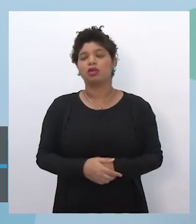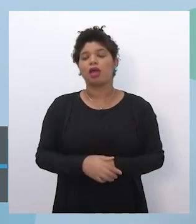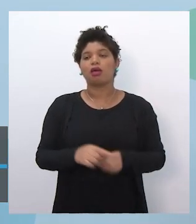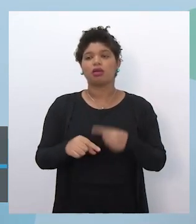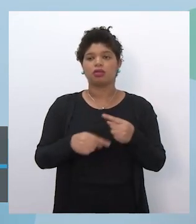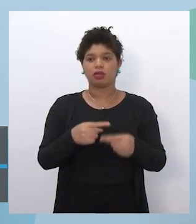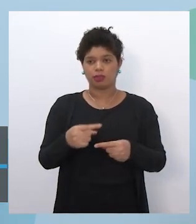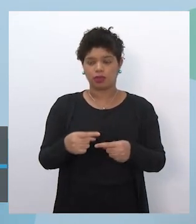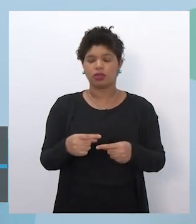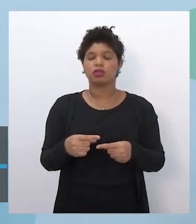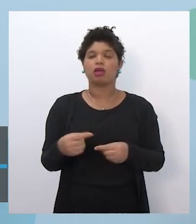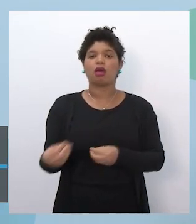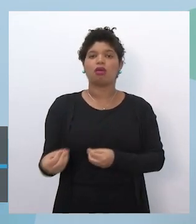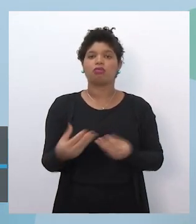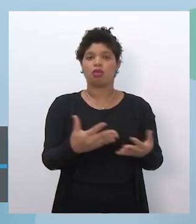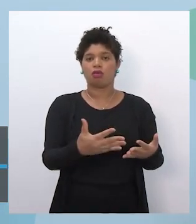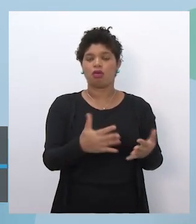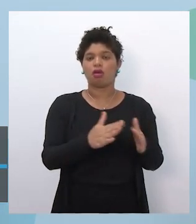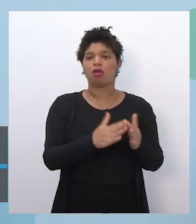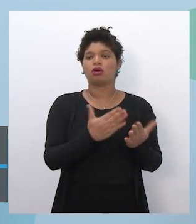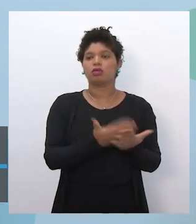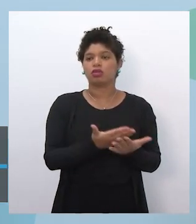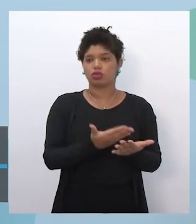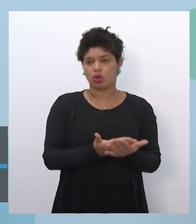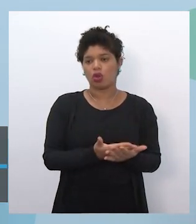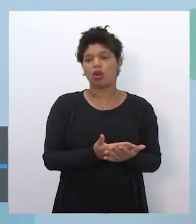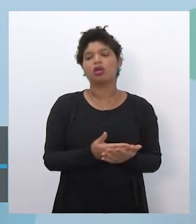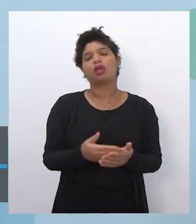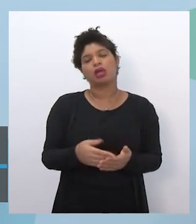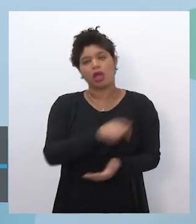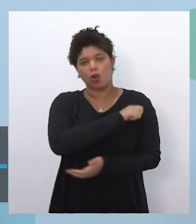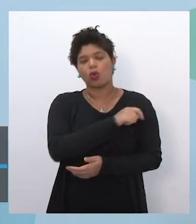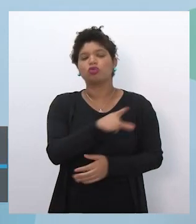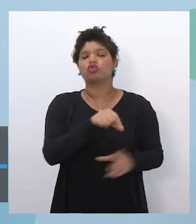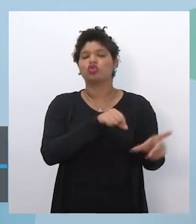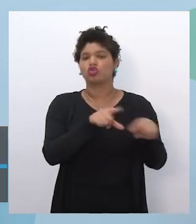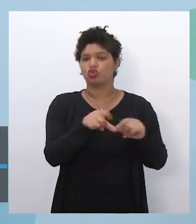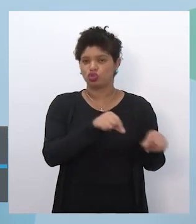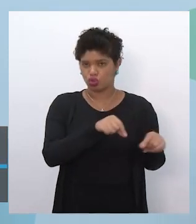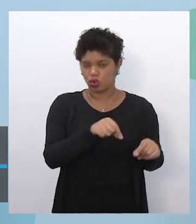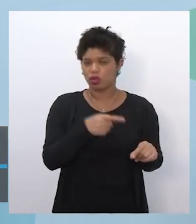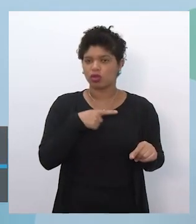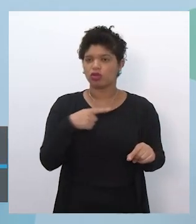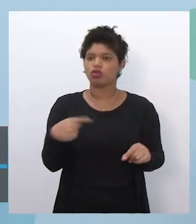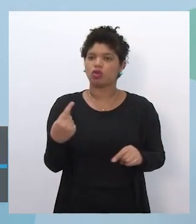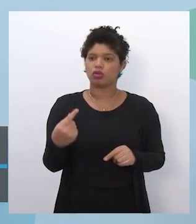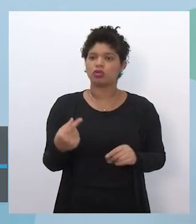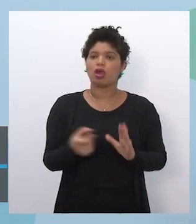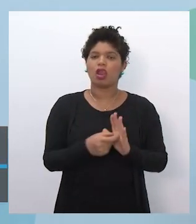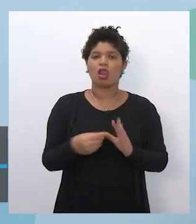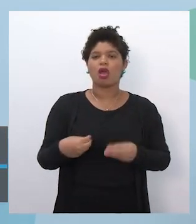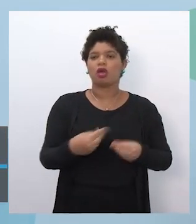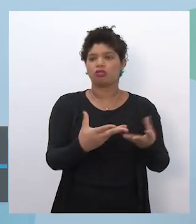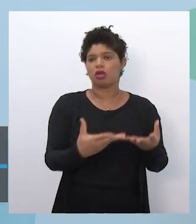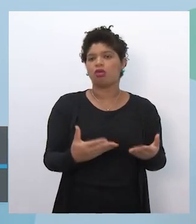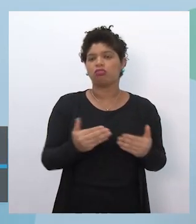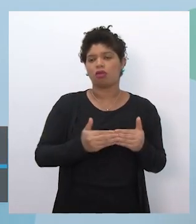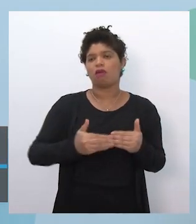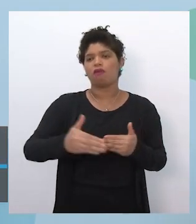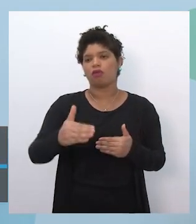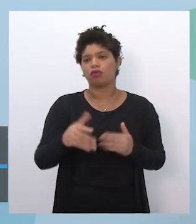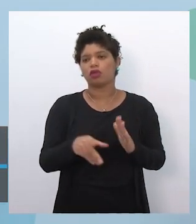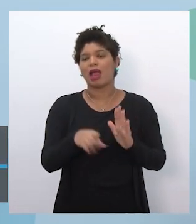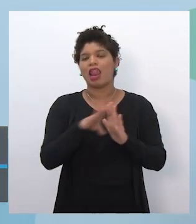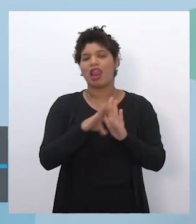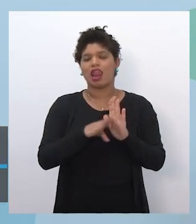comece também a distribuição para os alunos que forem sendo selecionados daqui para frente com a consolidação da